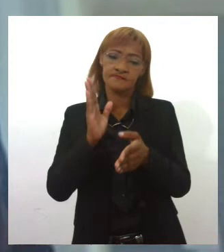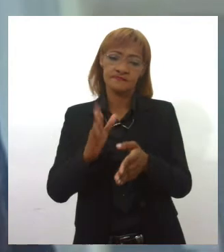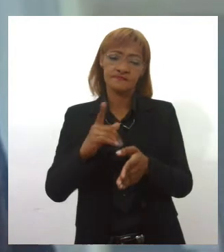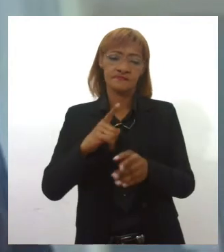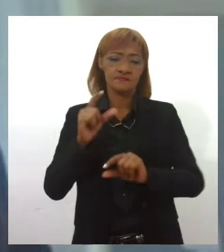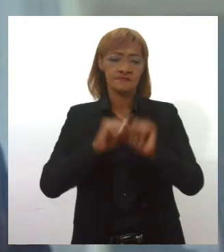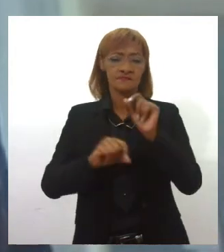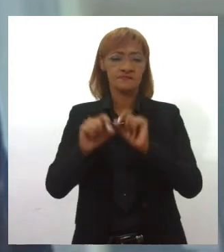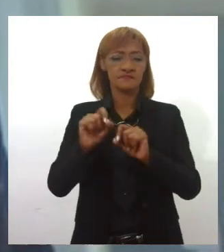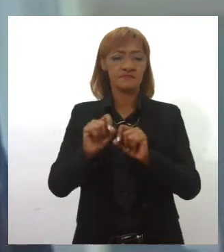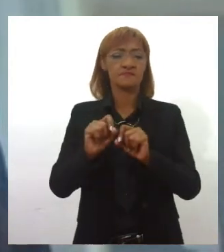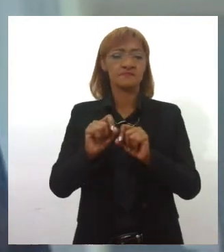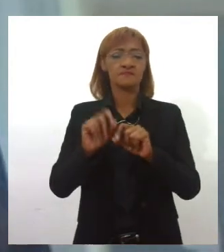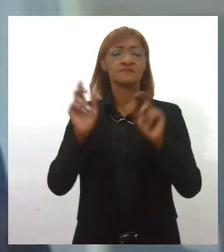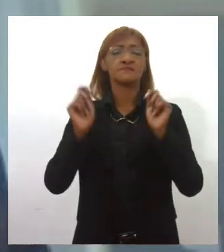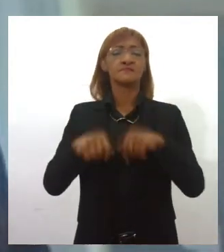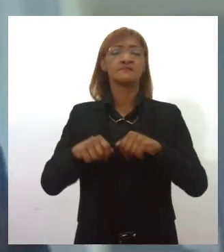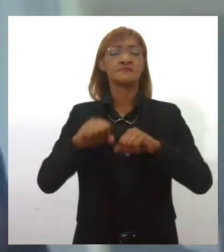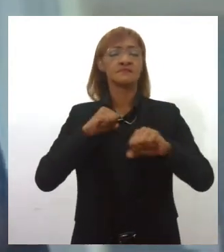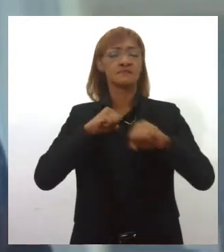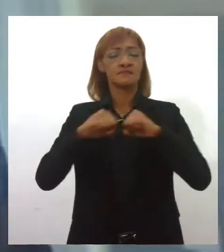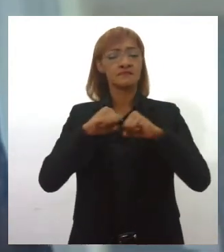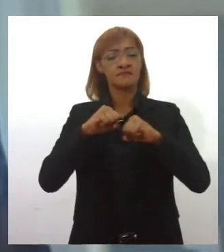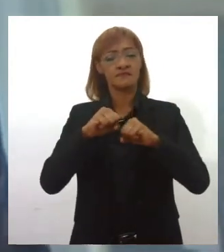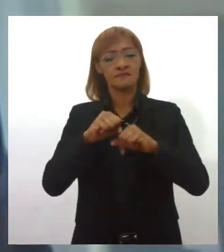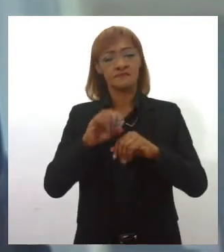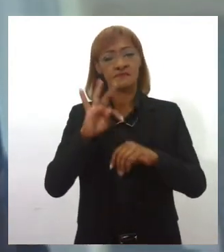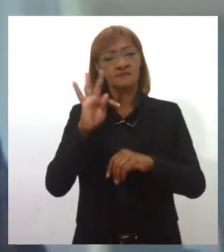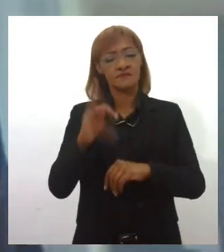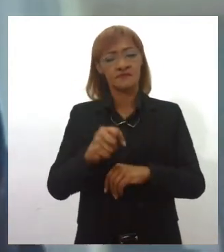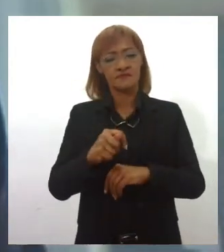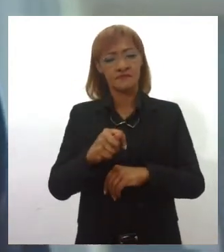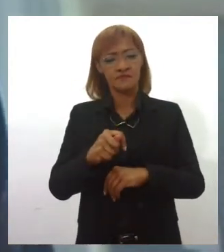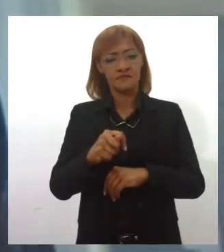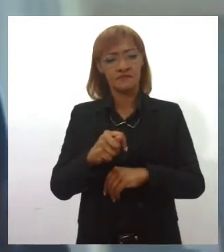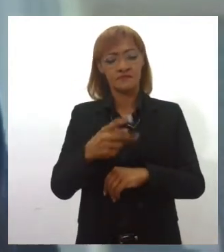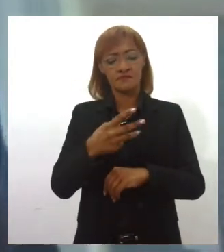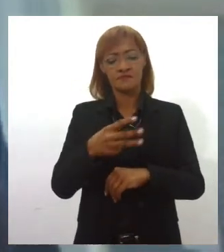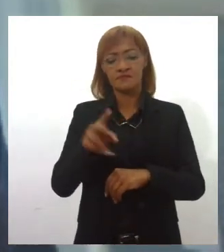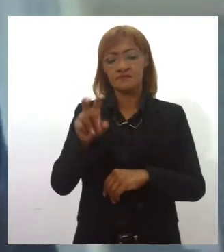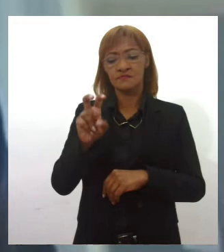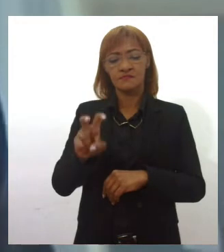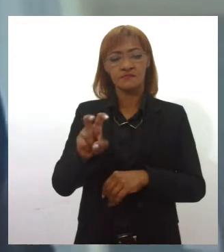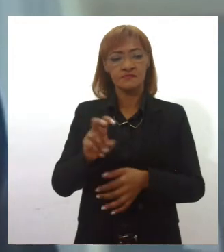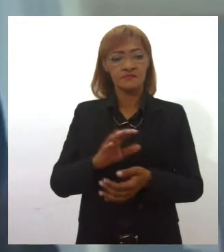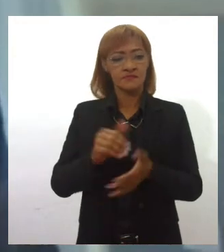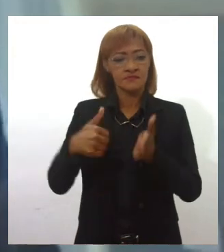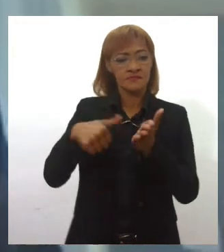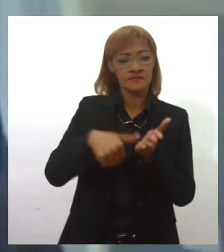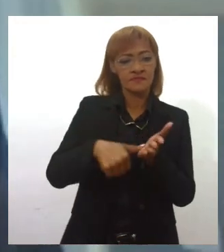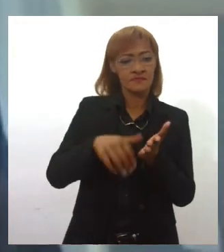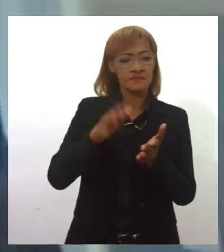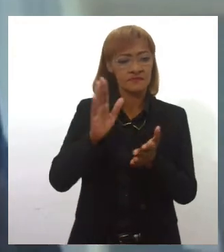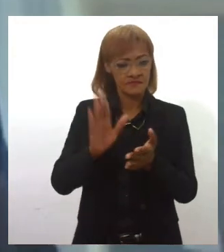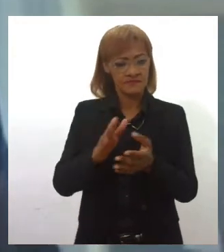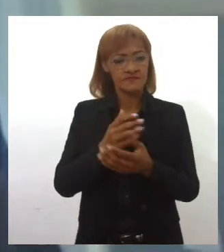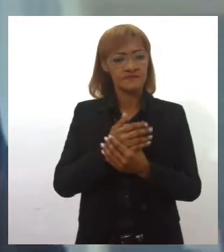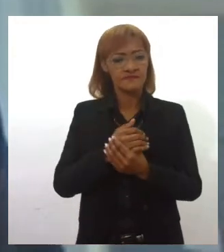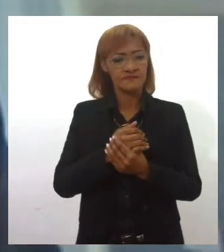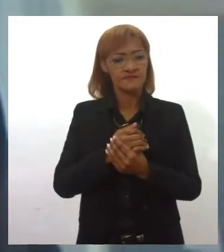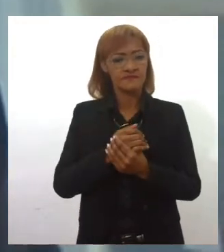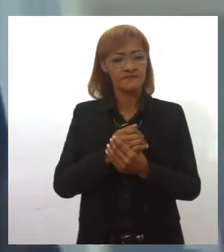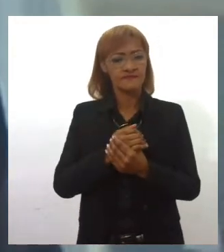construção, para esse debate, em todo o território nacional. Nós somos 35 componentes. Posso citar, por exemplo, a